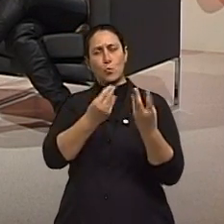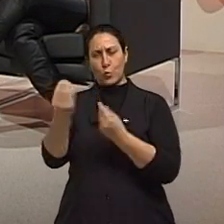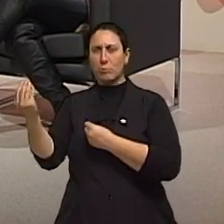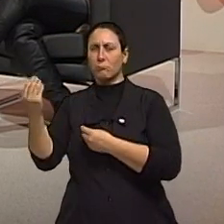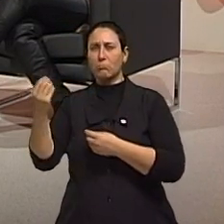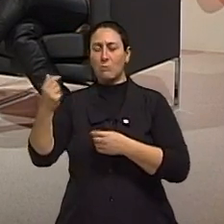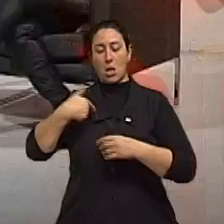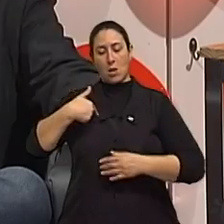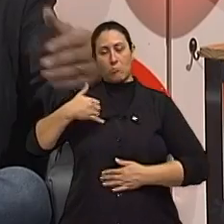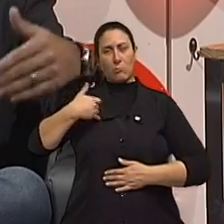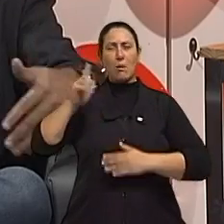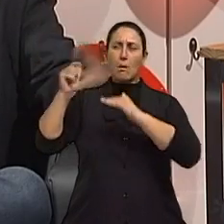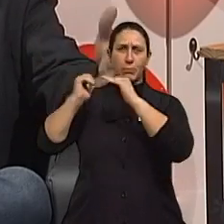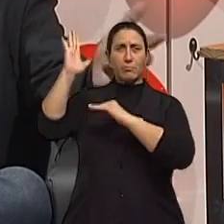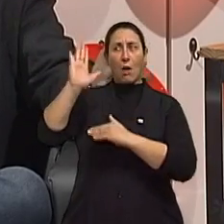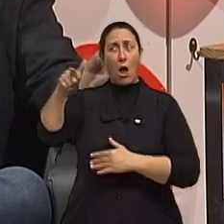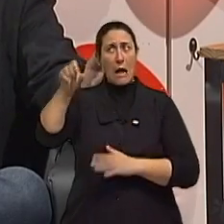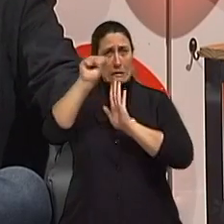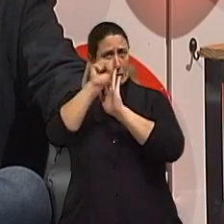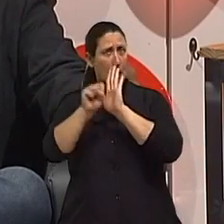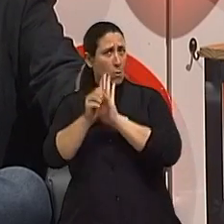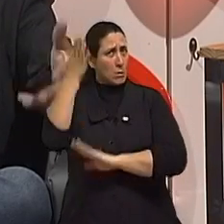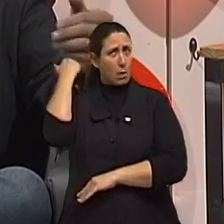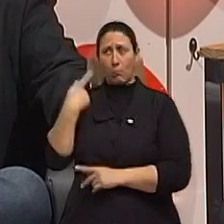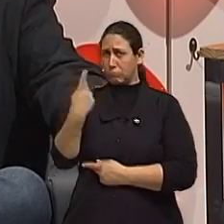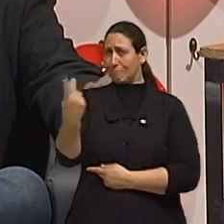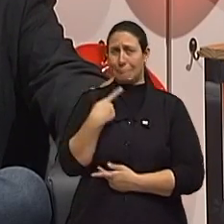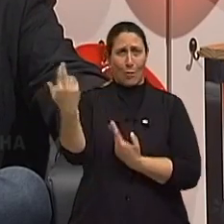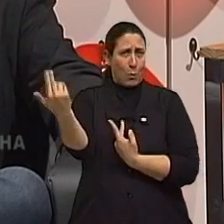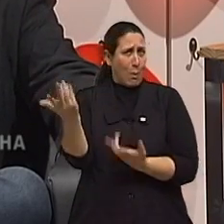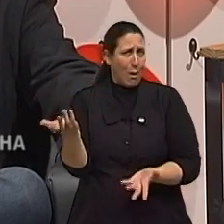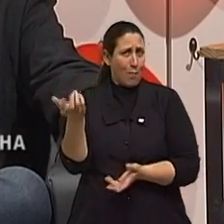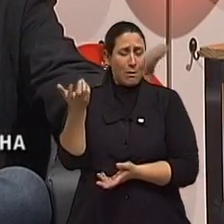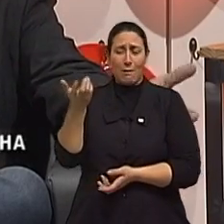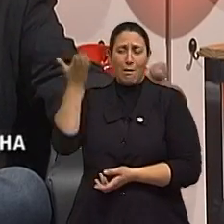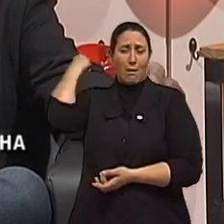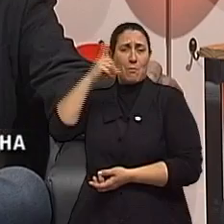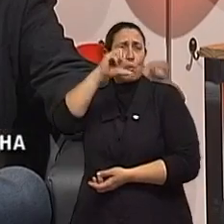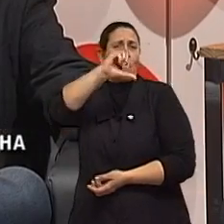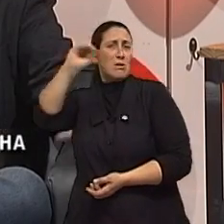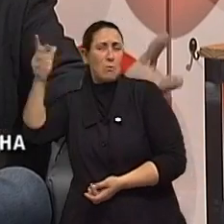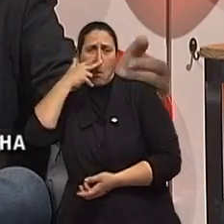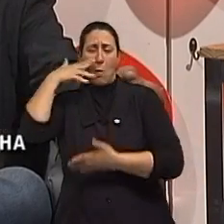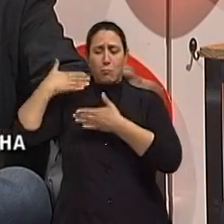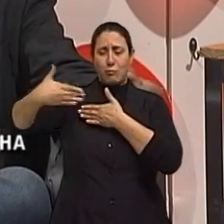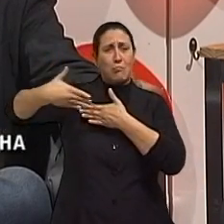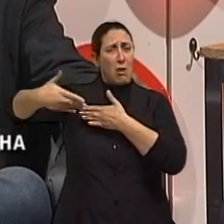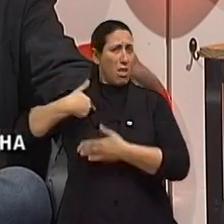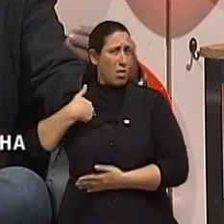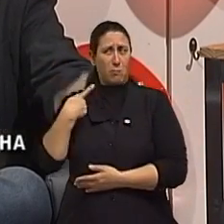bem mais velhos do que eu, digo, do século passado eu também sou. Claro. Porque estamos no século XXI. Então,